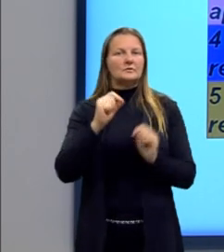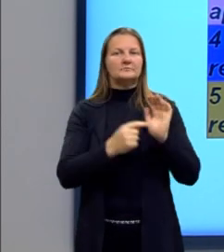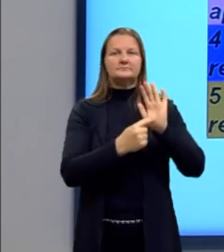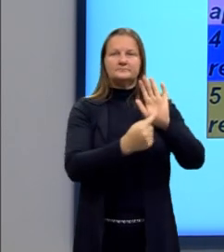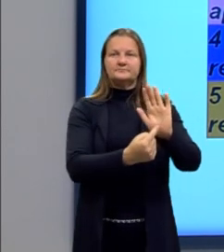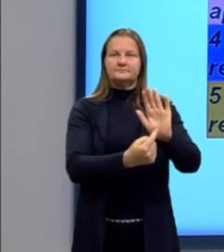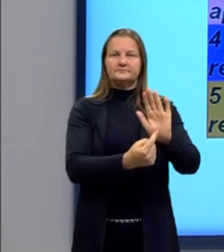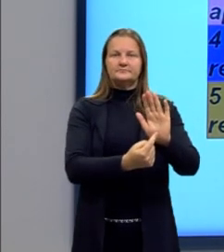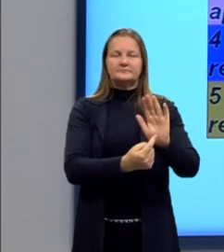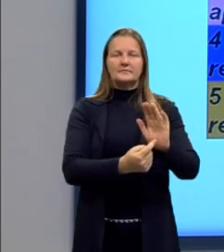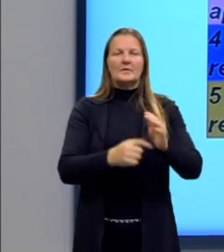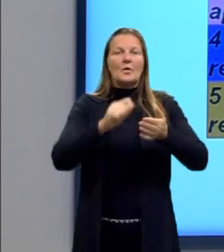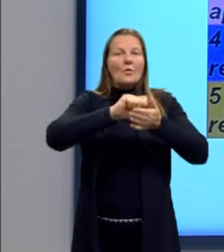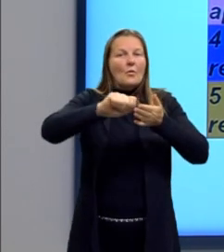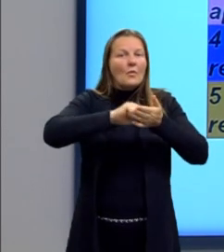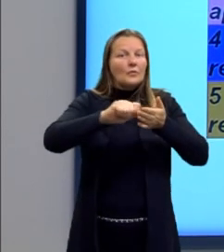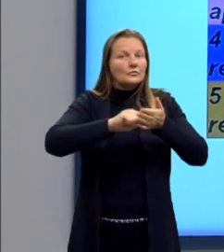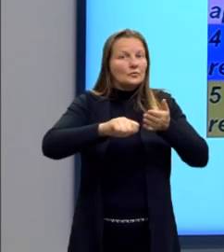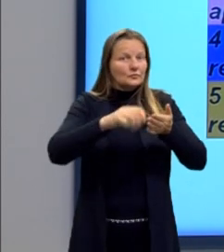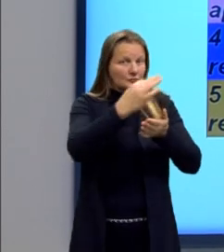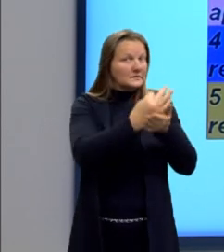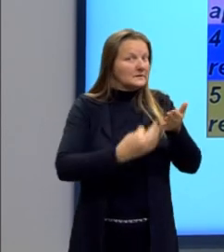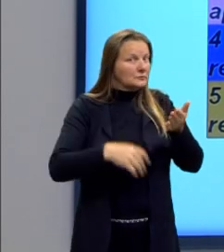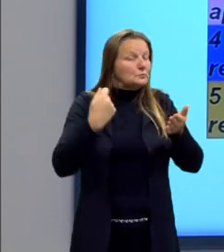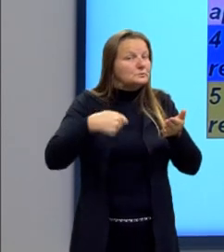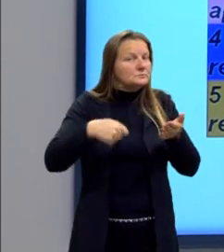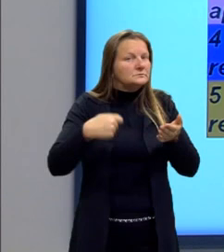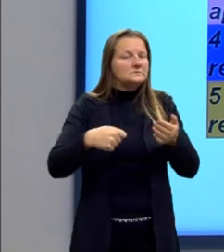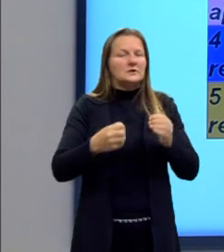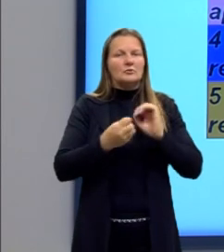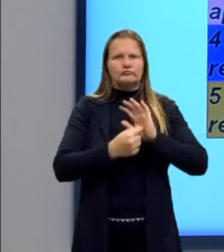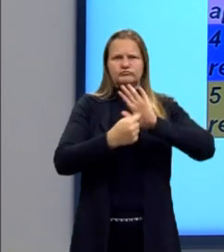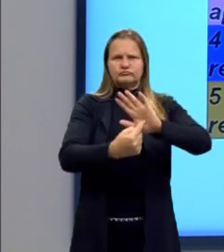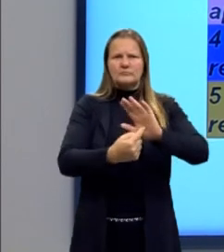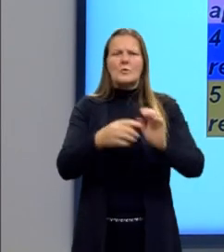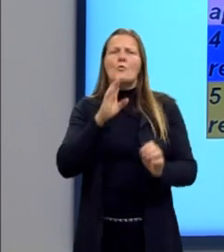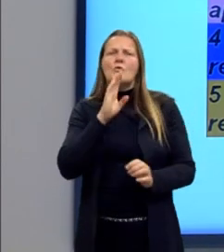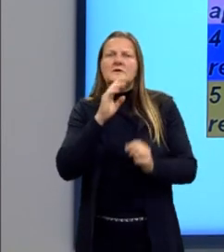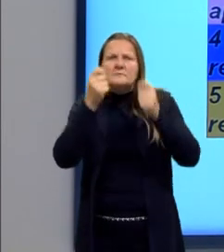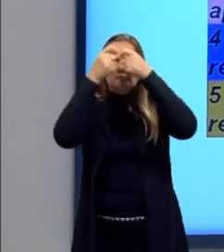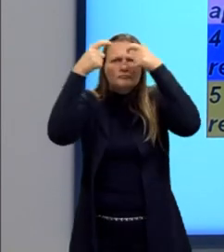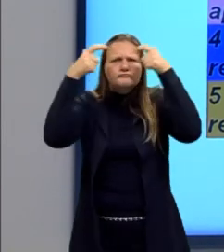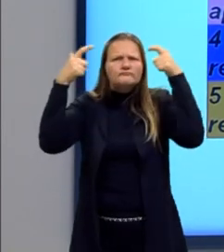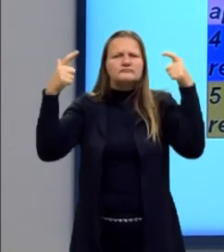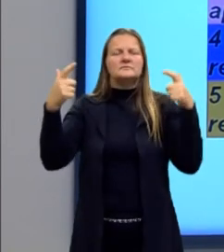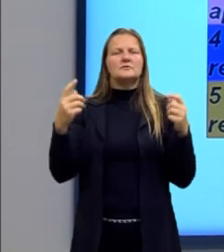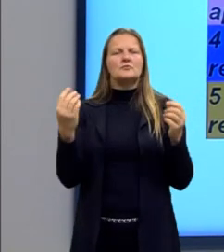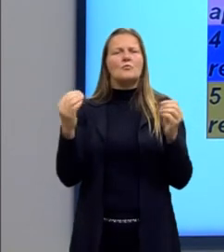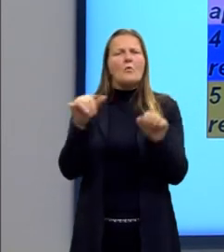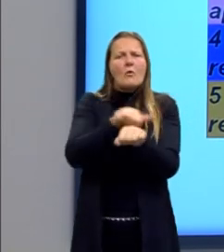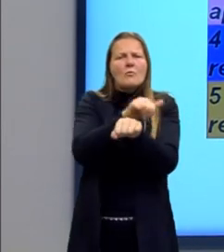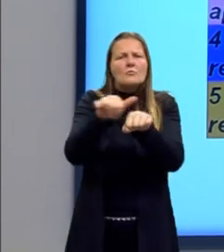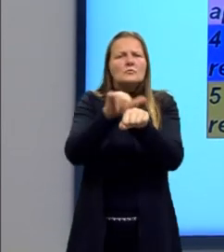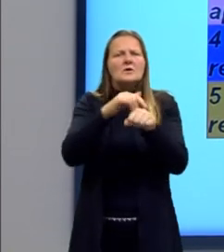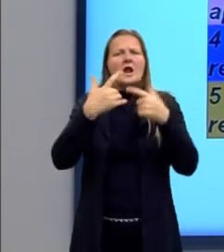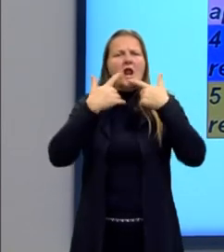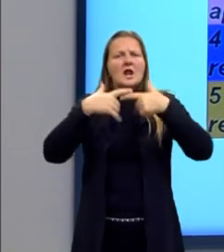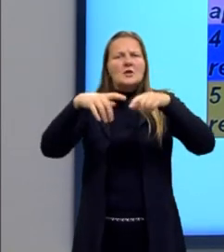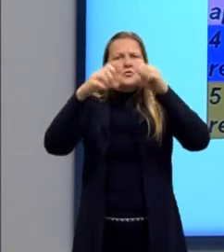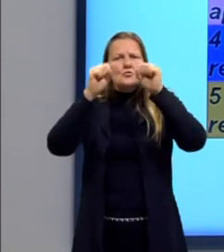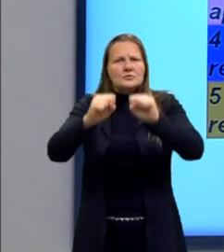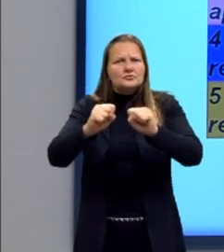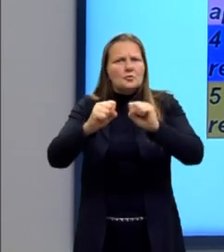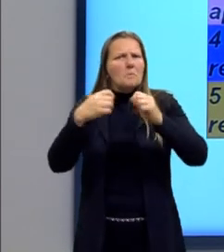o autor do texto precisa demonstrar conhecimento do mecanismo linguístico